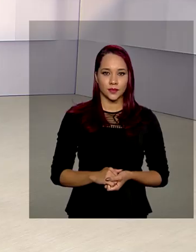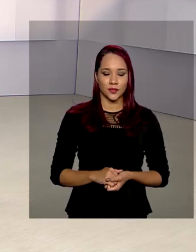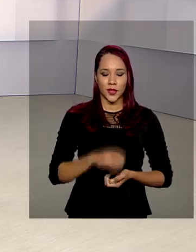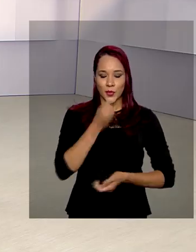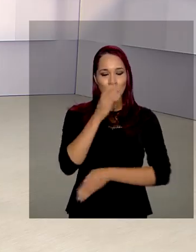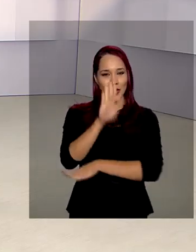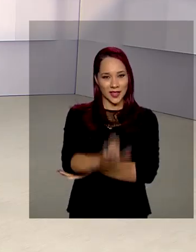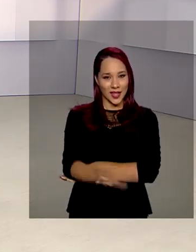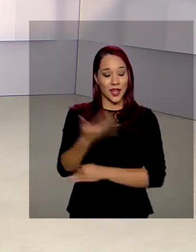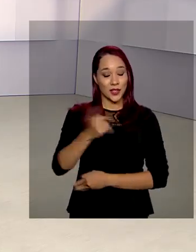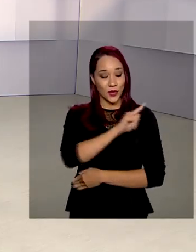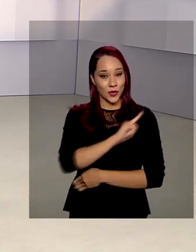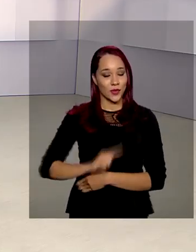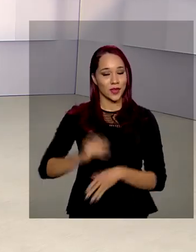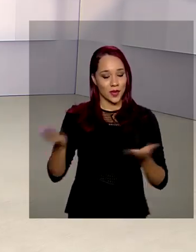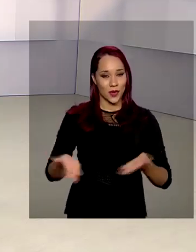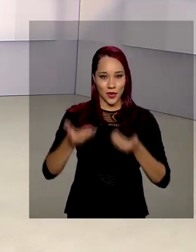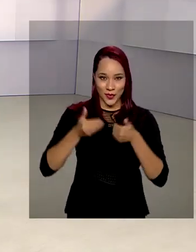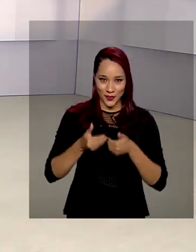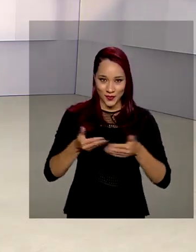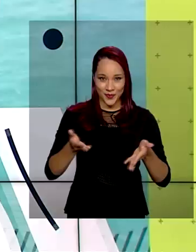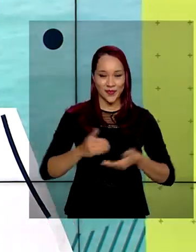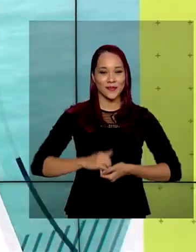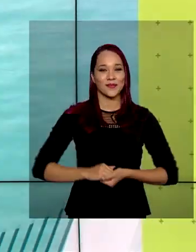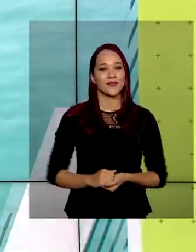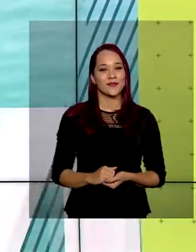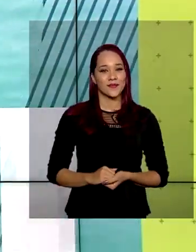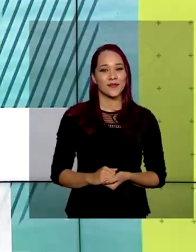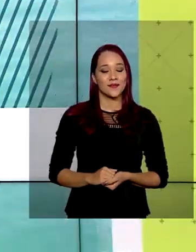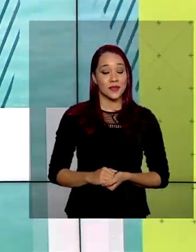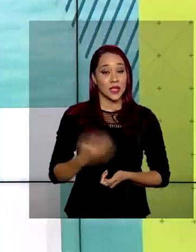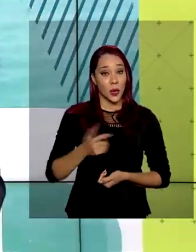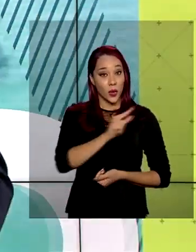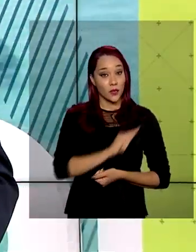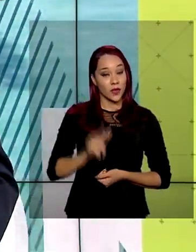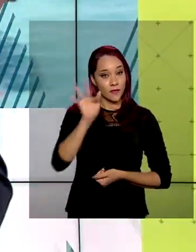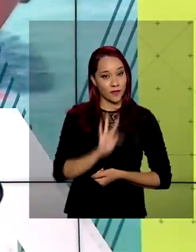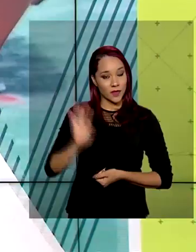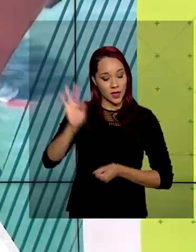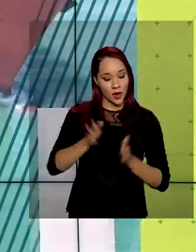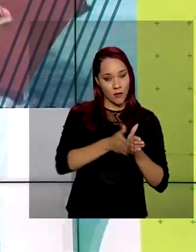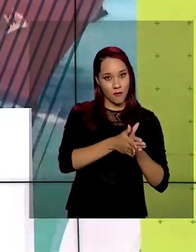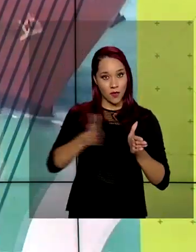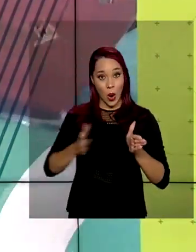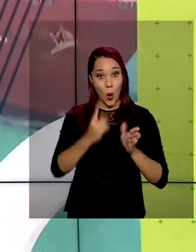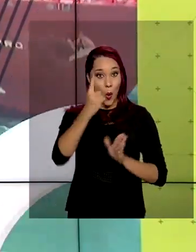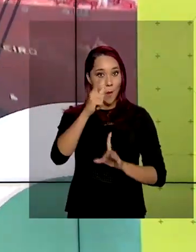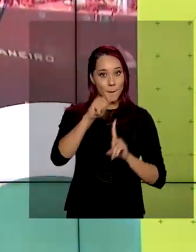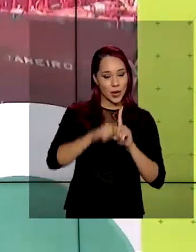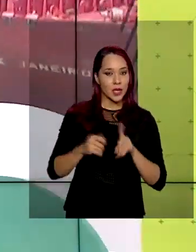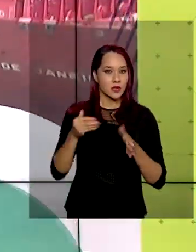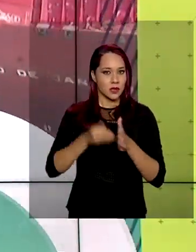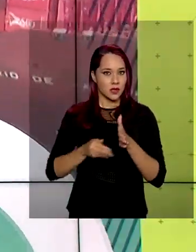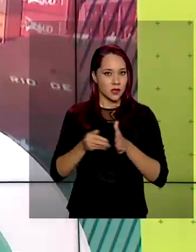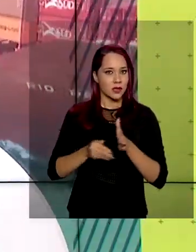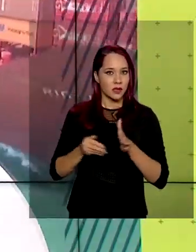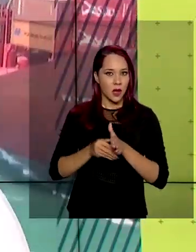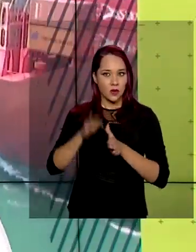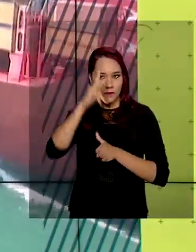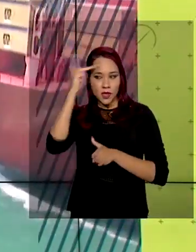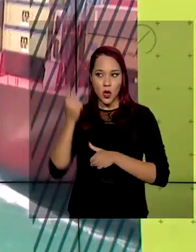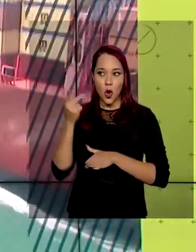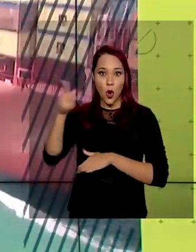Boa tarde, o governo agora já está de volta. O governo federal estendeu por mais um mês a restrição de entrada de